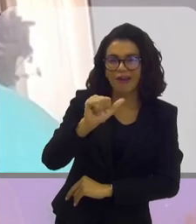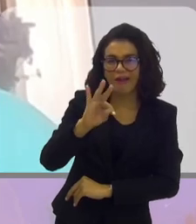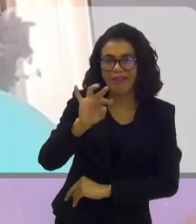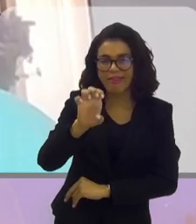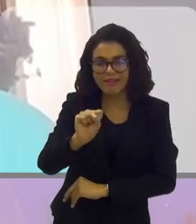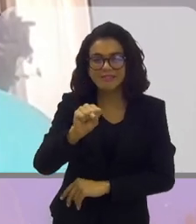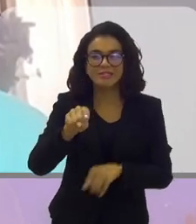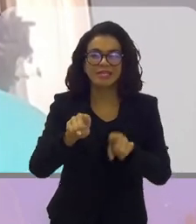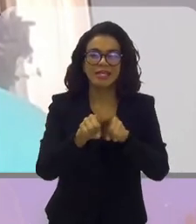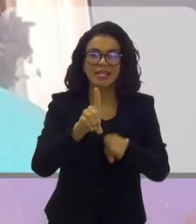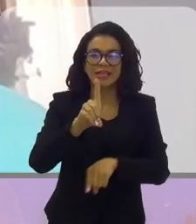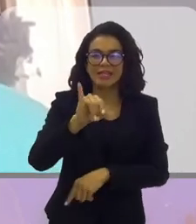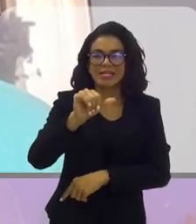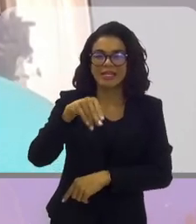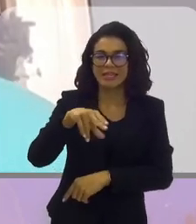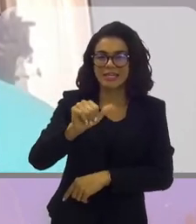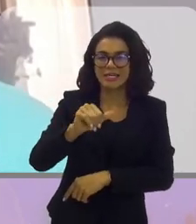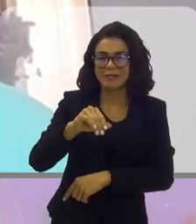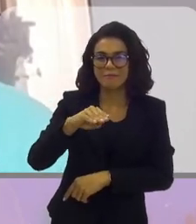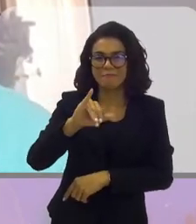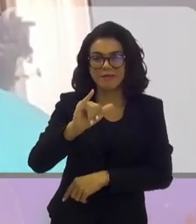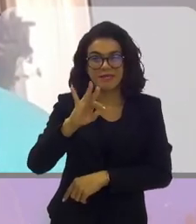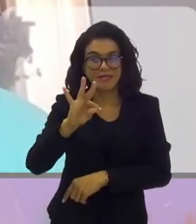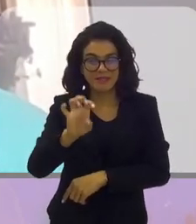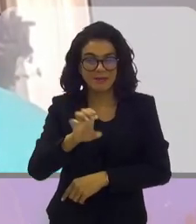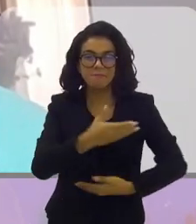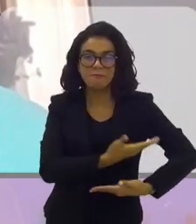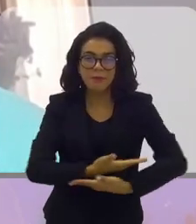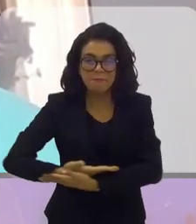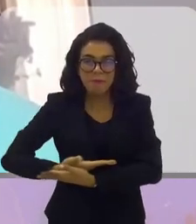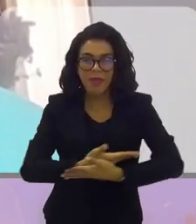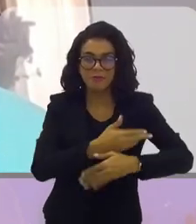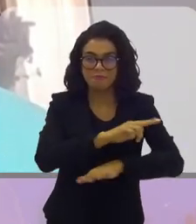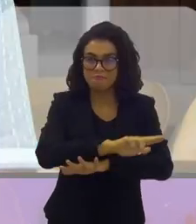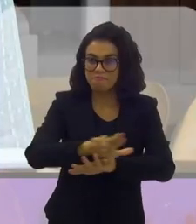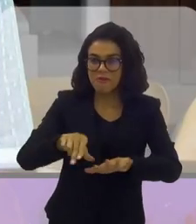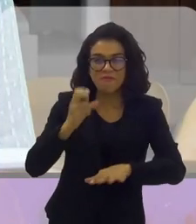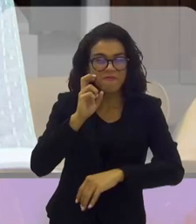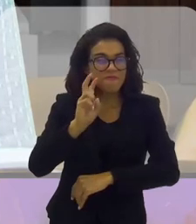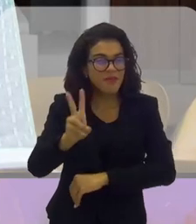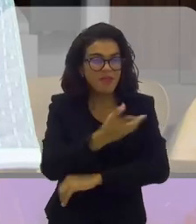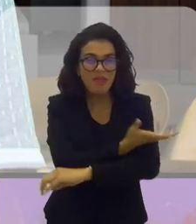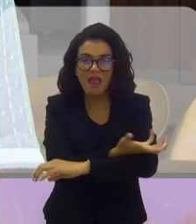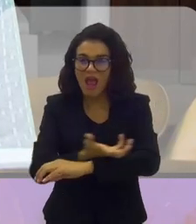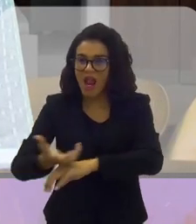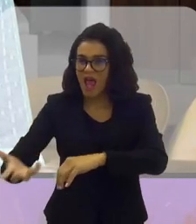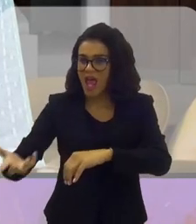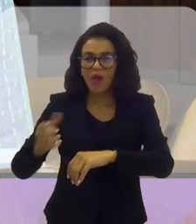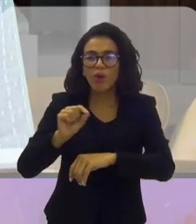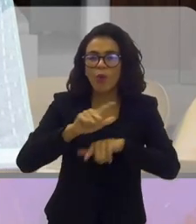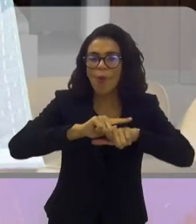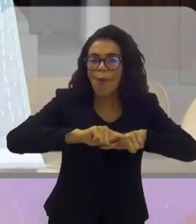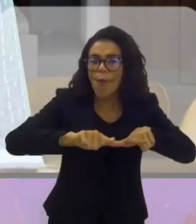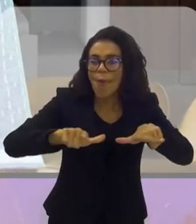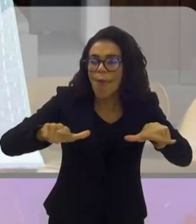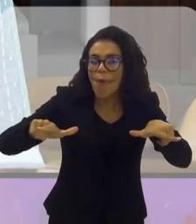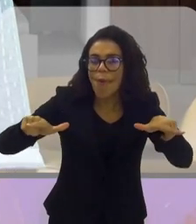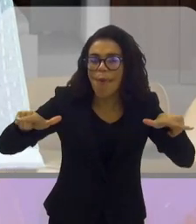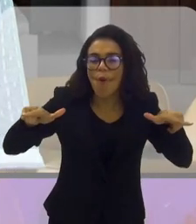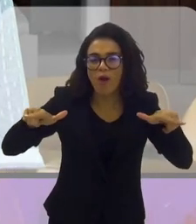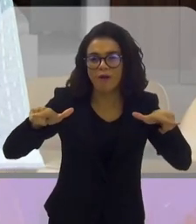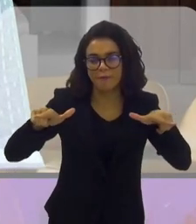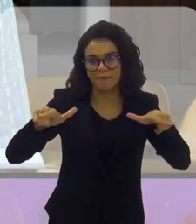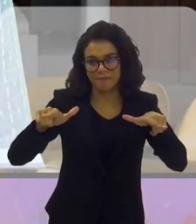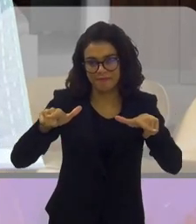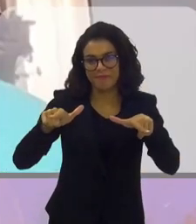Roberto Inamite jogar, nós estávamos acostumados a ver o gramado do Maracanãã e outros careca de gol a gol da metade da